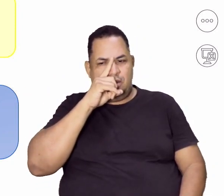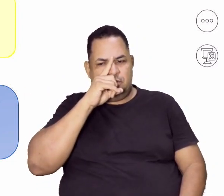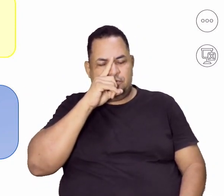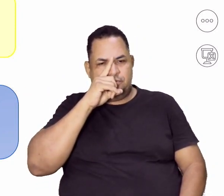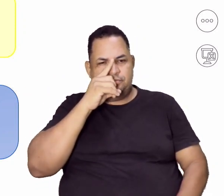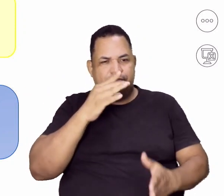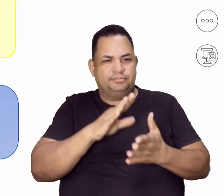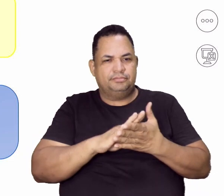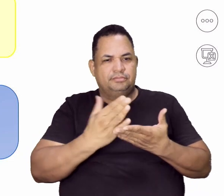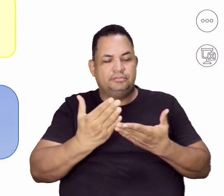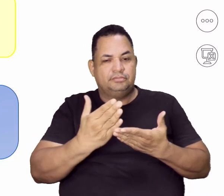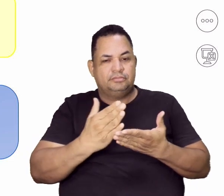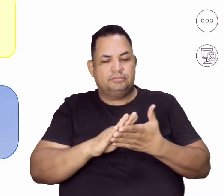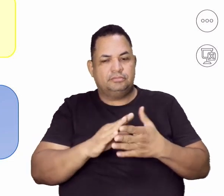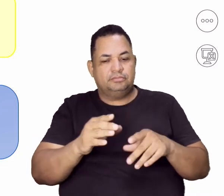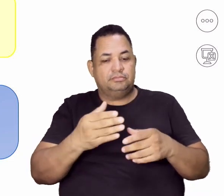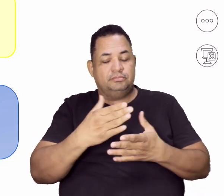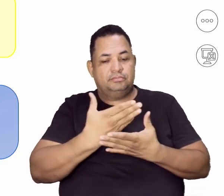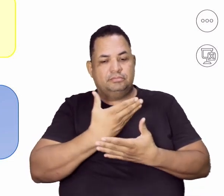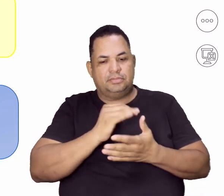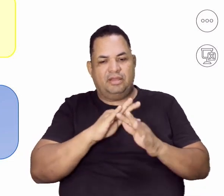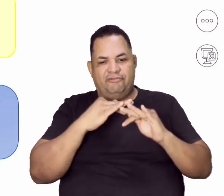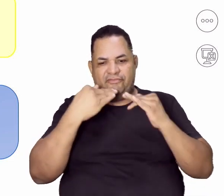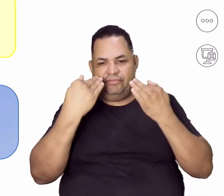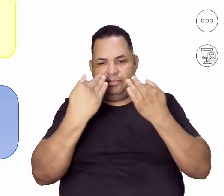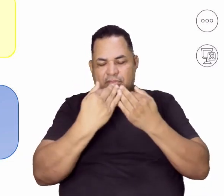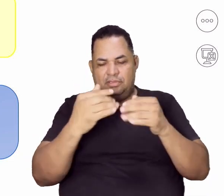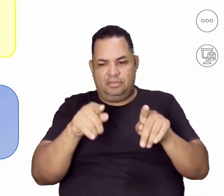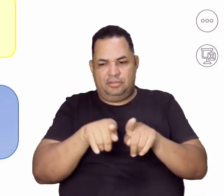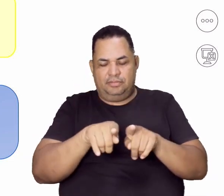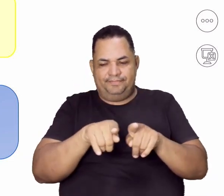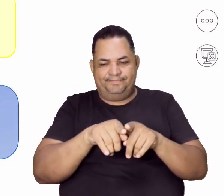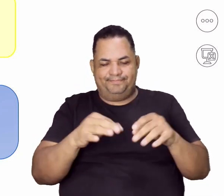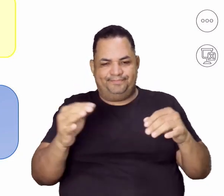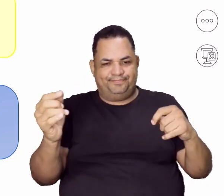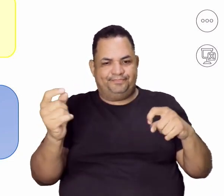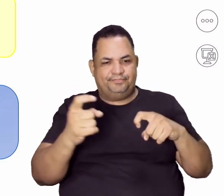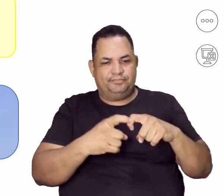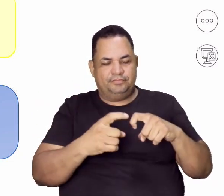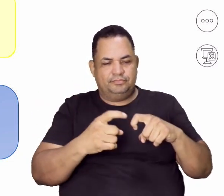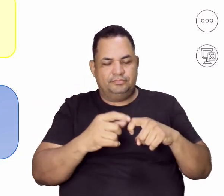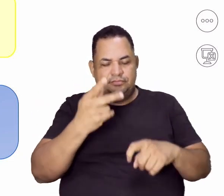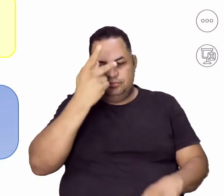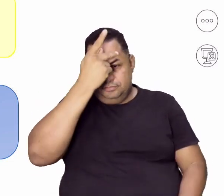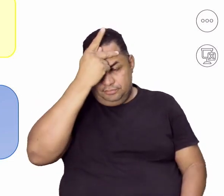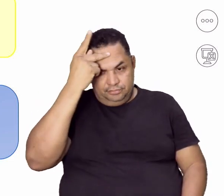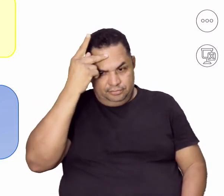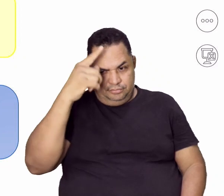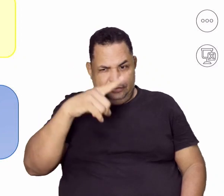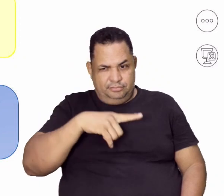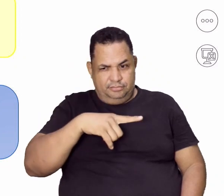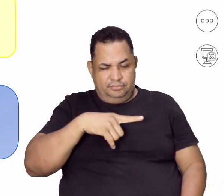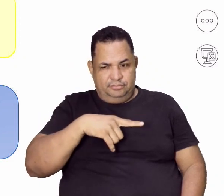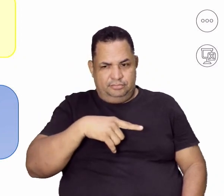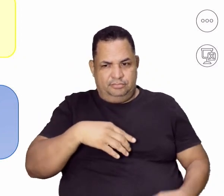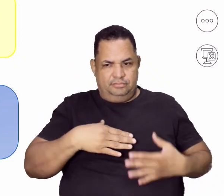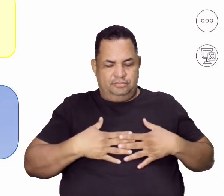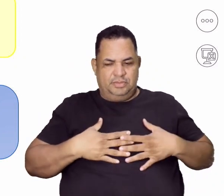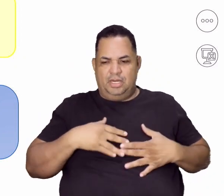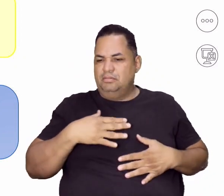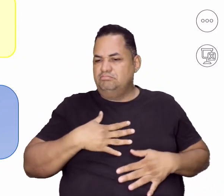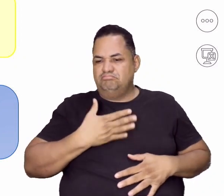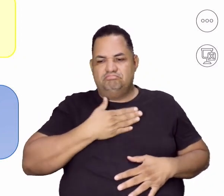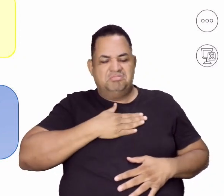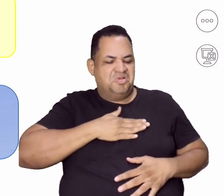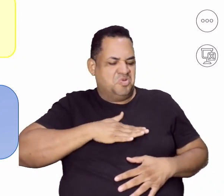Pros pais, para os médicos aí. Então a pessoa normalmente tem o quê? Tem um extremo horror à gordura,